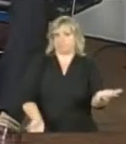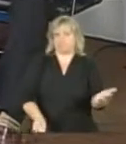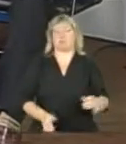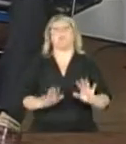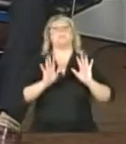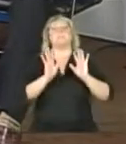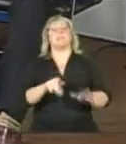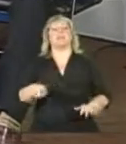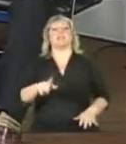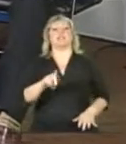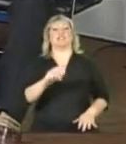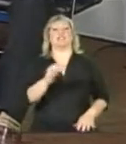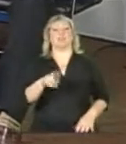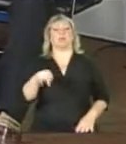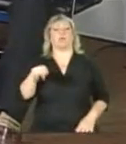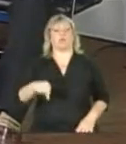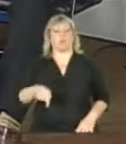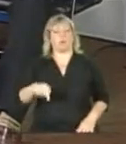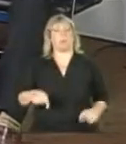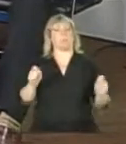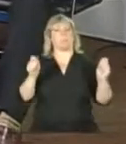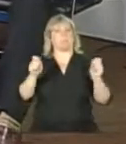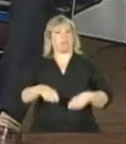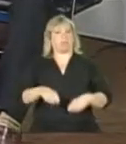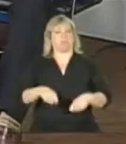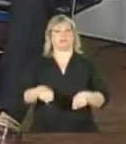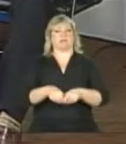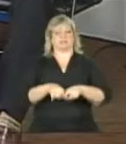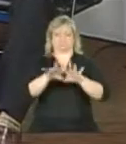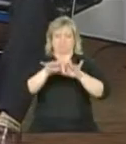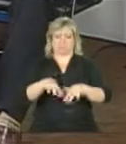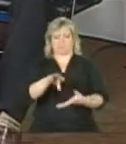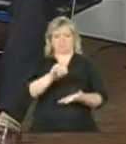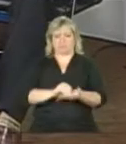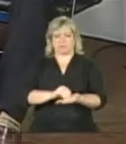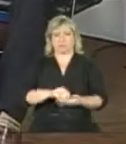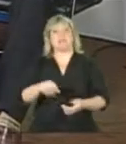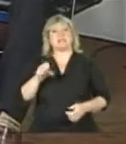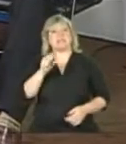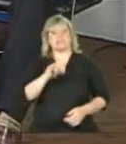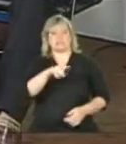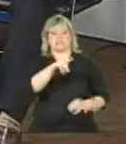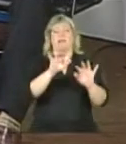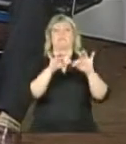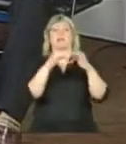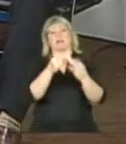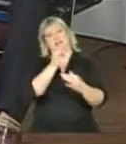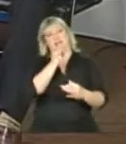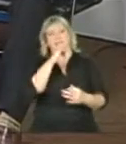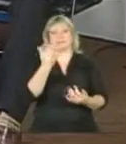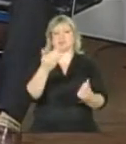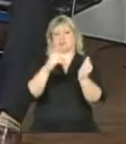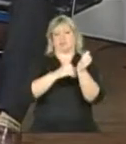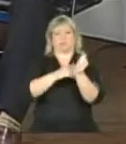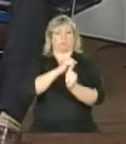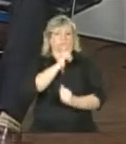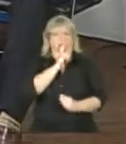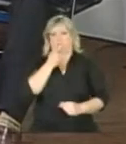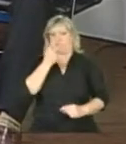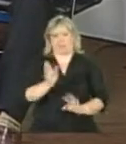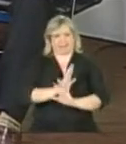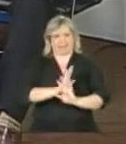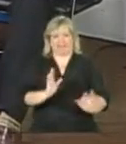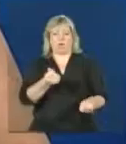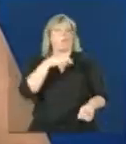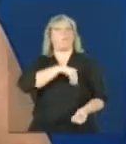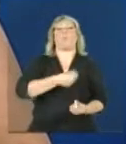alternativa que ele pode fazer, que é o seguinte. Suponha que essa família continua omitindo e não querendo atualizar a informação no